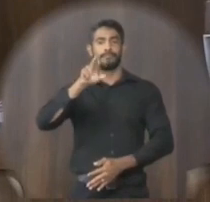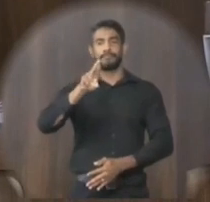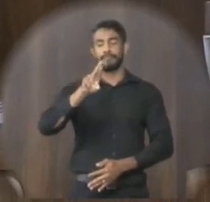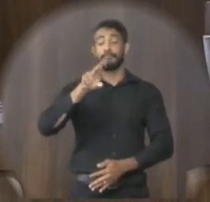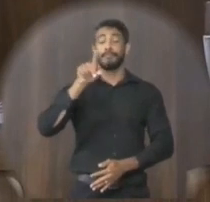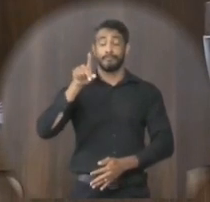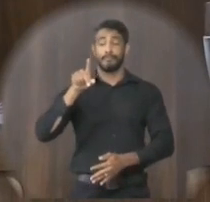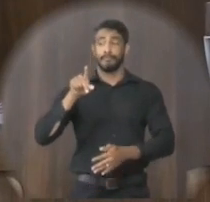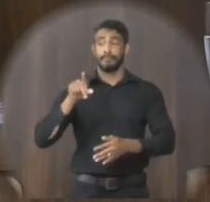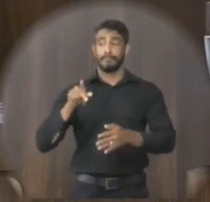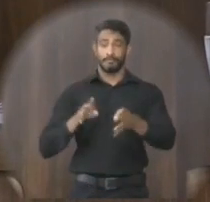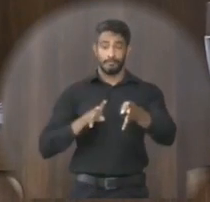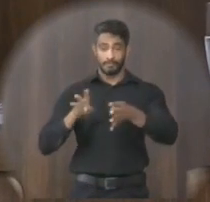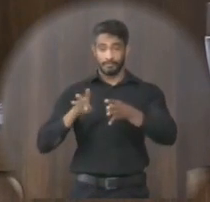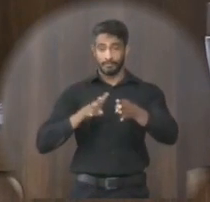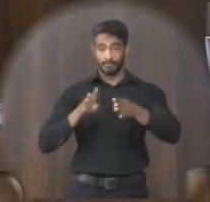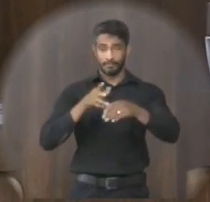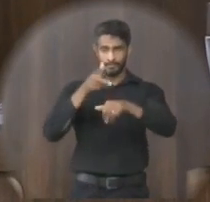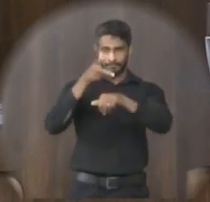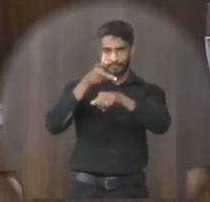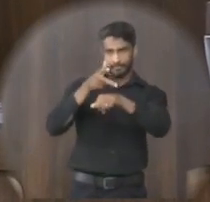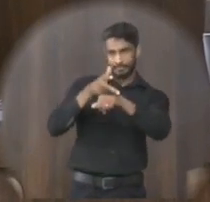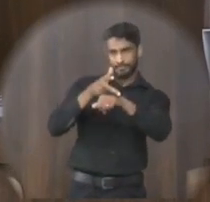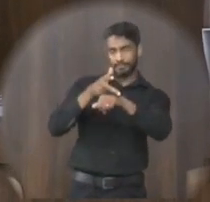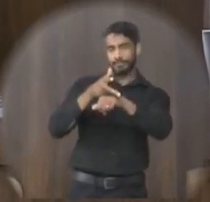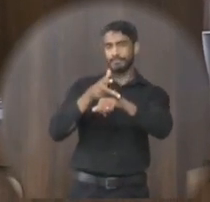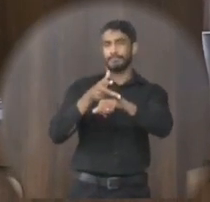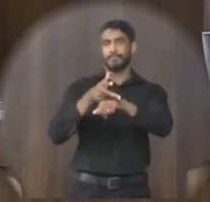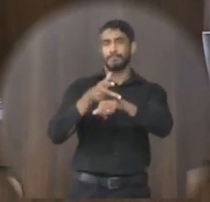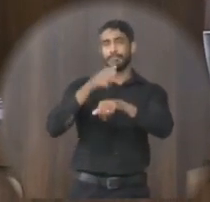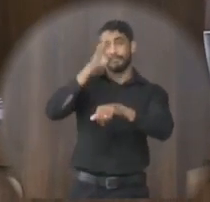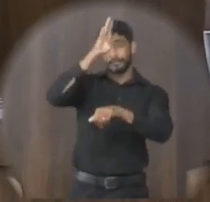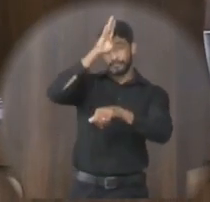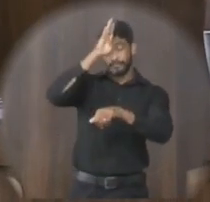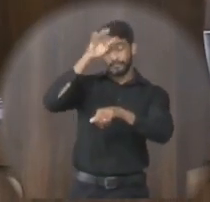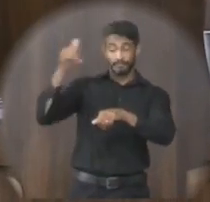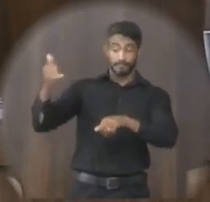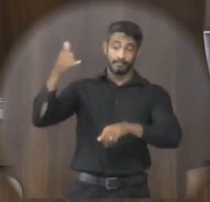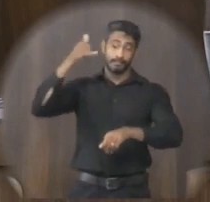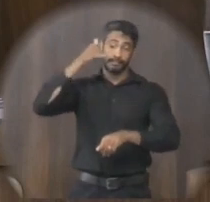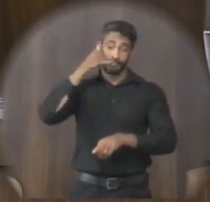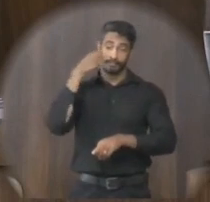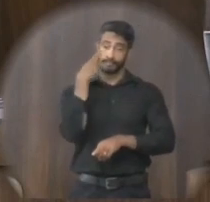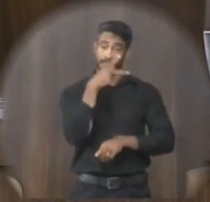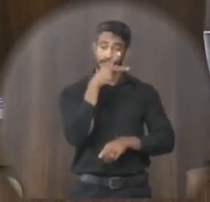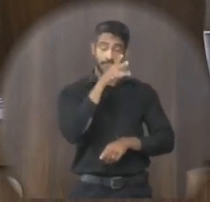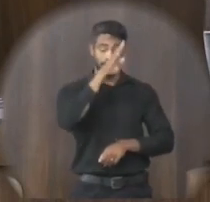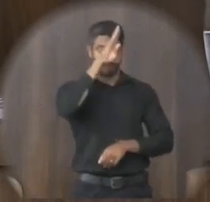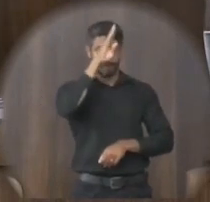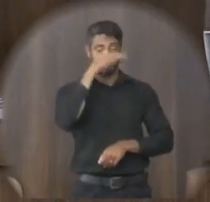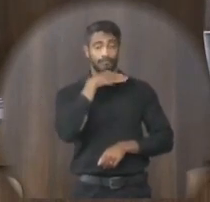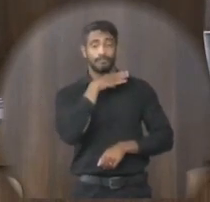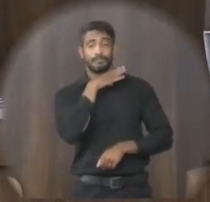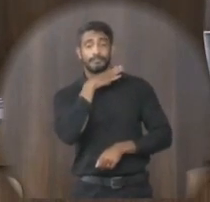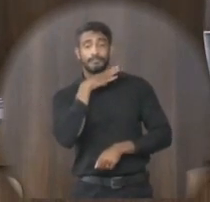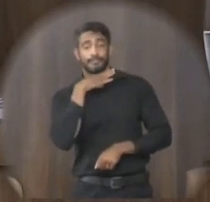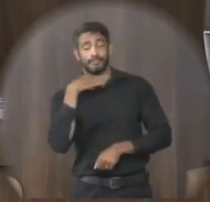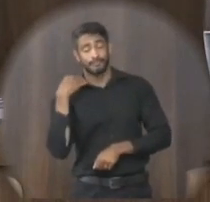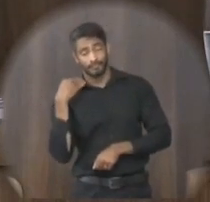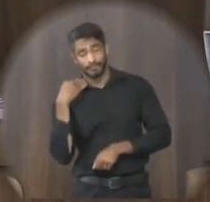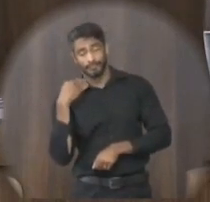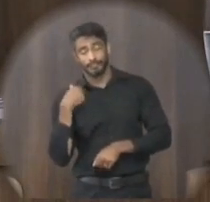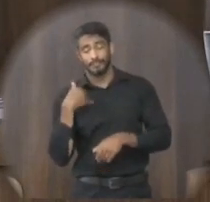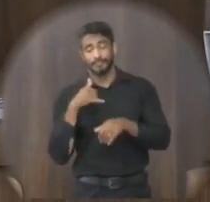a Kelly na hora que iríamos começar a nossa reunião aqui hoje ela recebeu a ligação falando do falecimento do tio e ela teve que estar